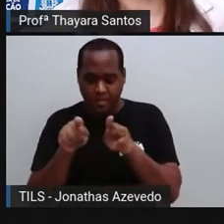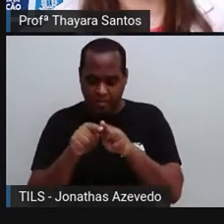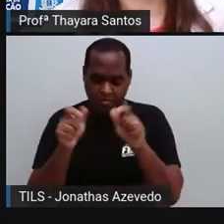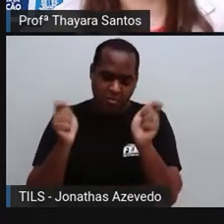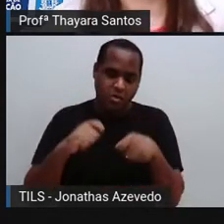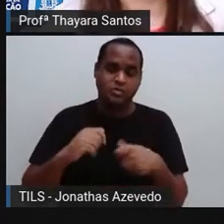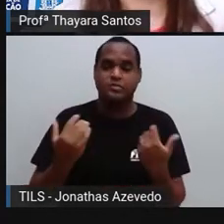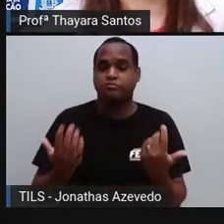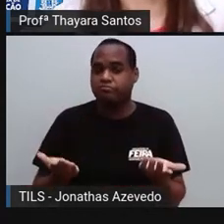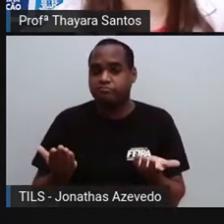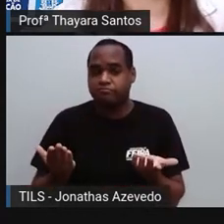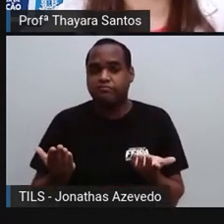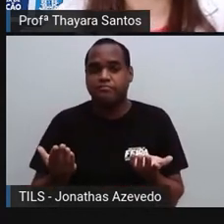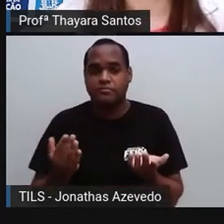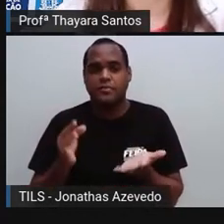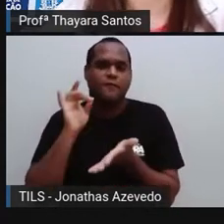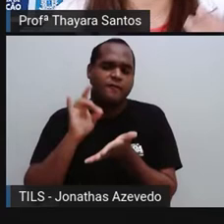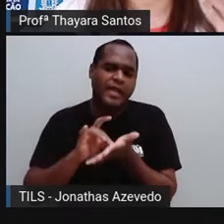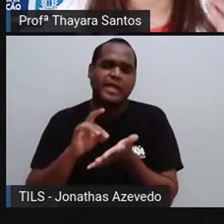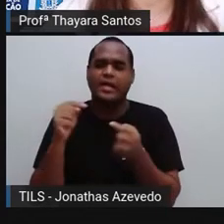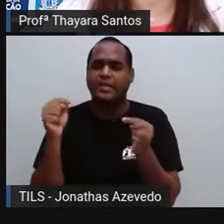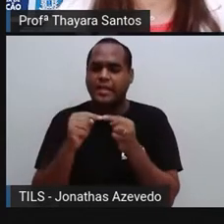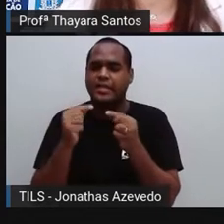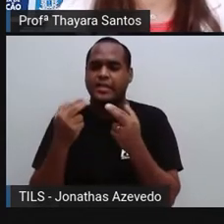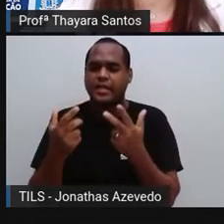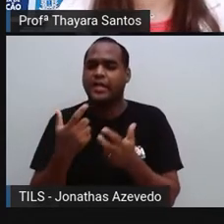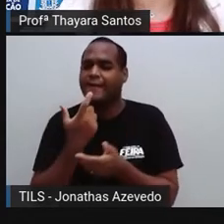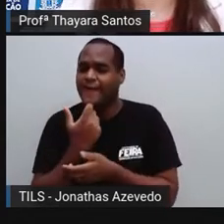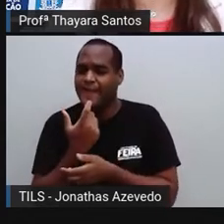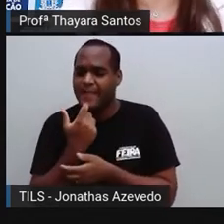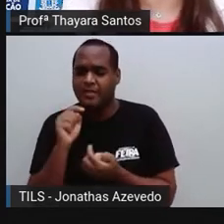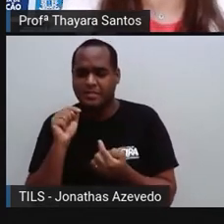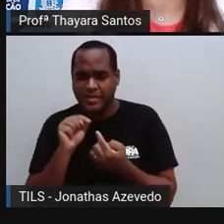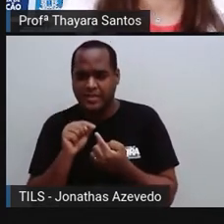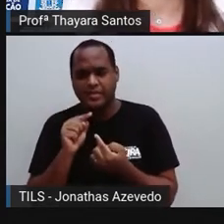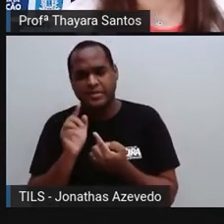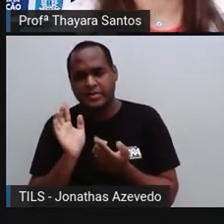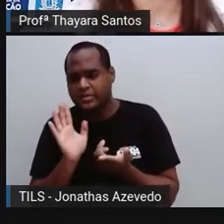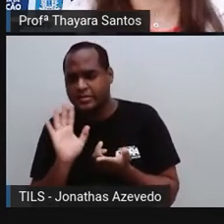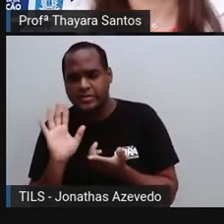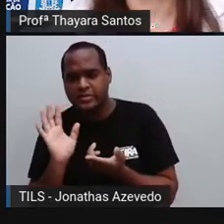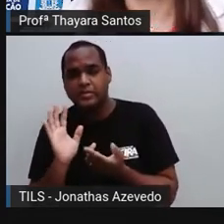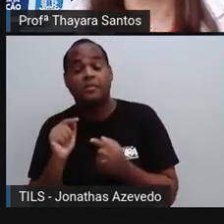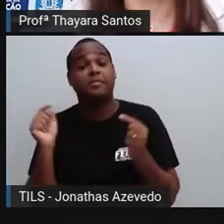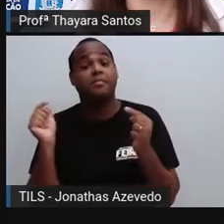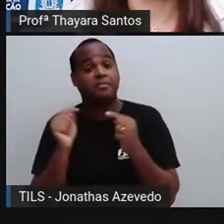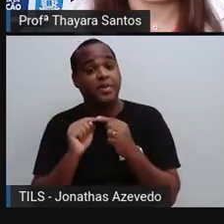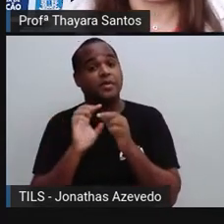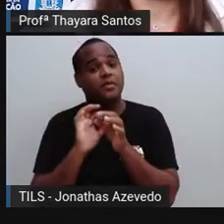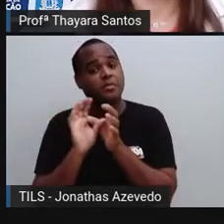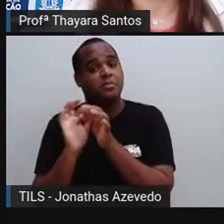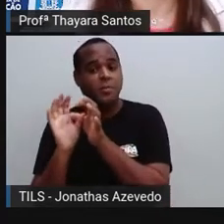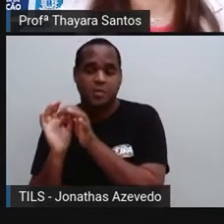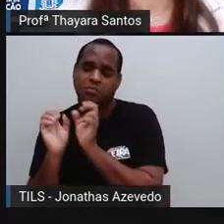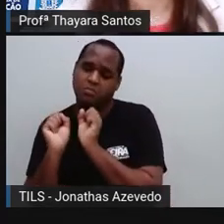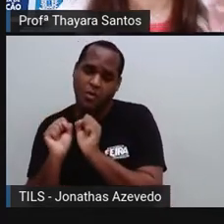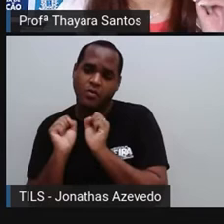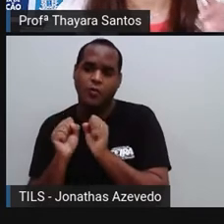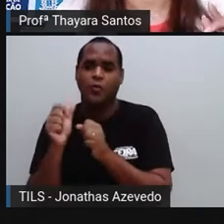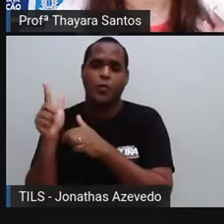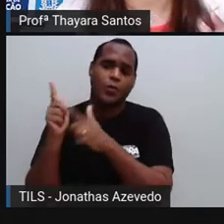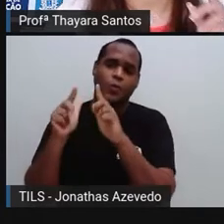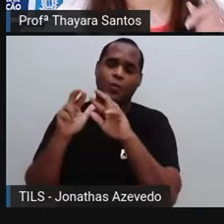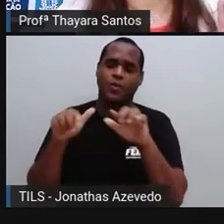na verdade, não é nem na corrente sanguínea, necessariamente. Ela pode liberar por outras formas. Por exemplo,